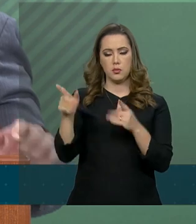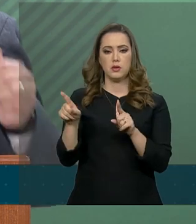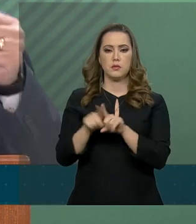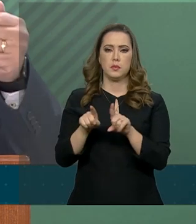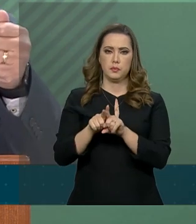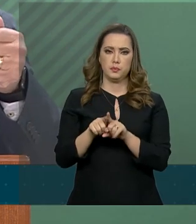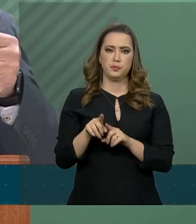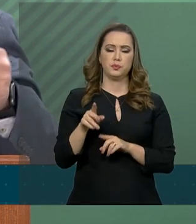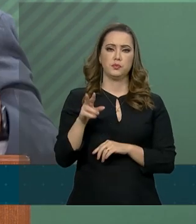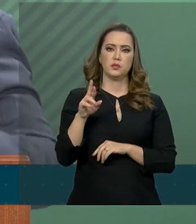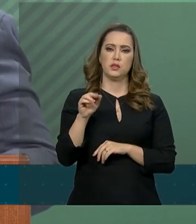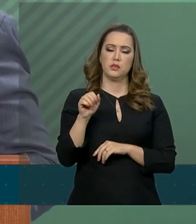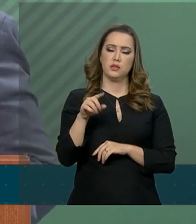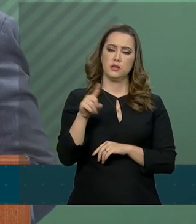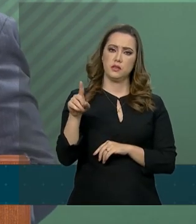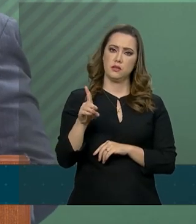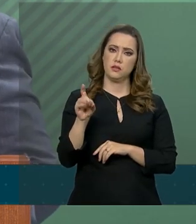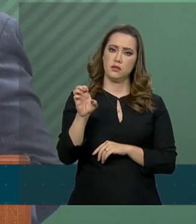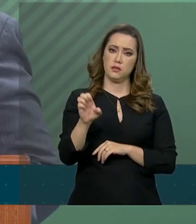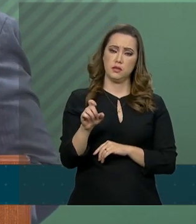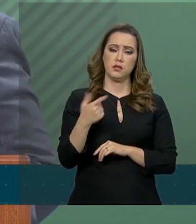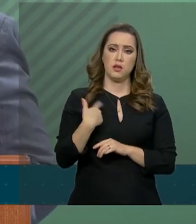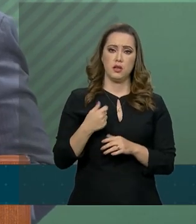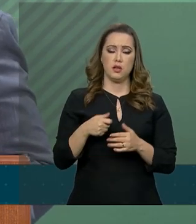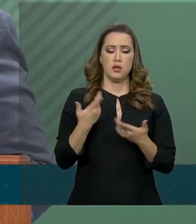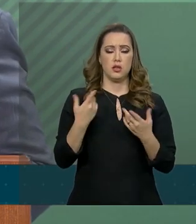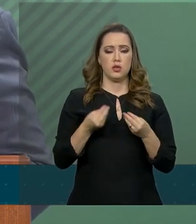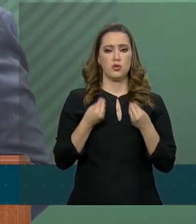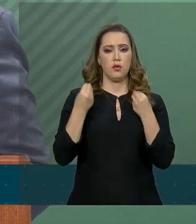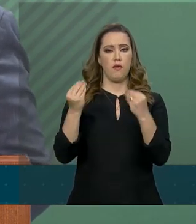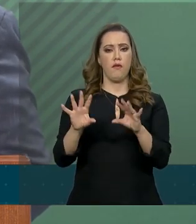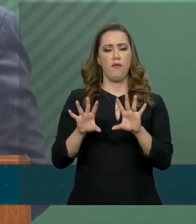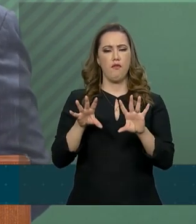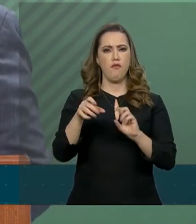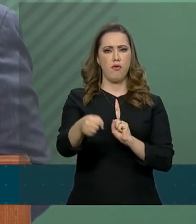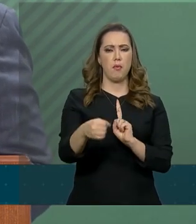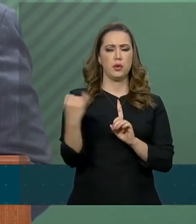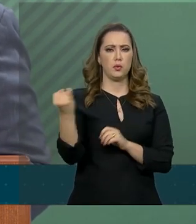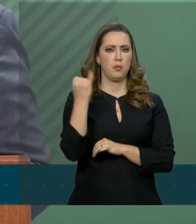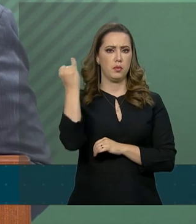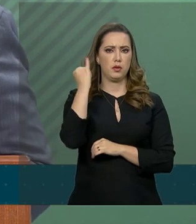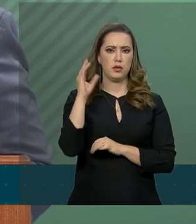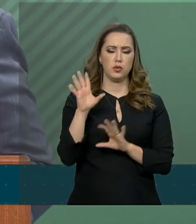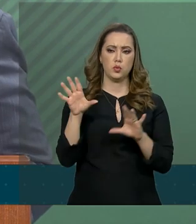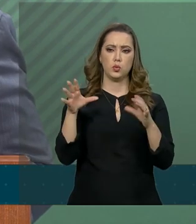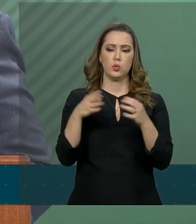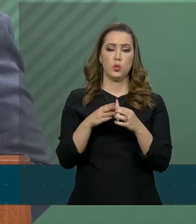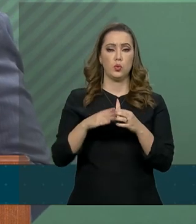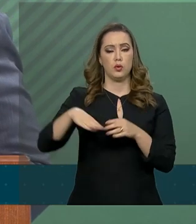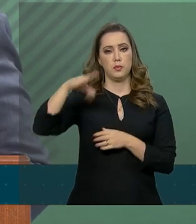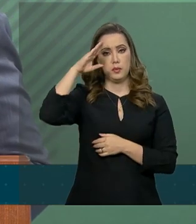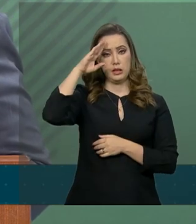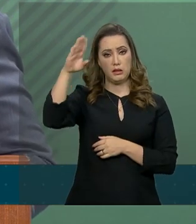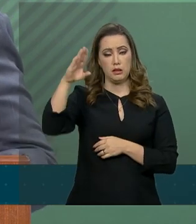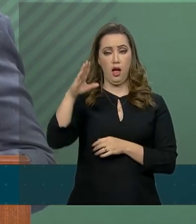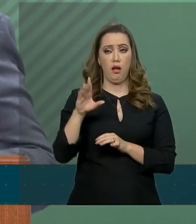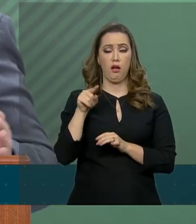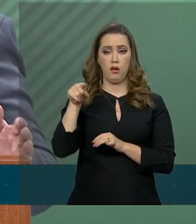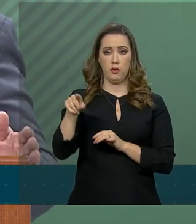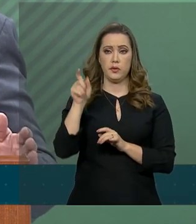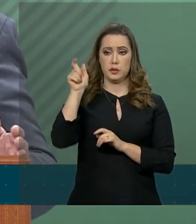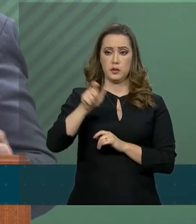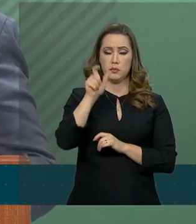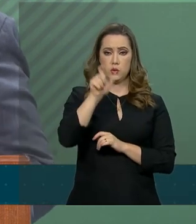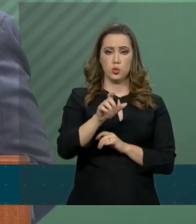Resende e a entrega do Espadim, que é uma formatura muito simbólica da Academia Militar das Agulhas Negras, onde os